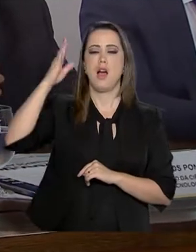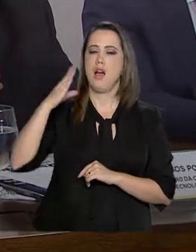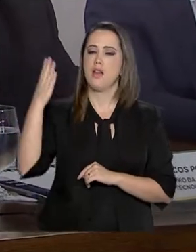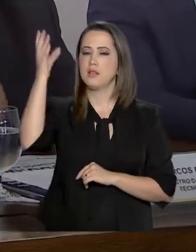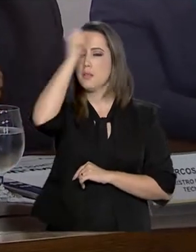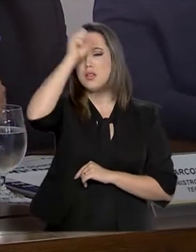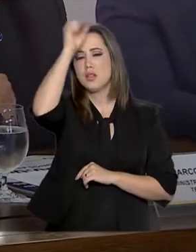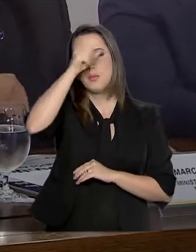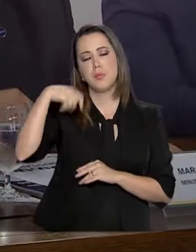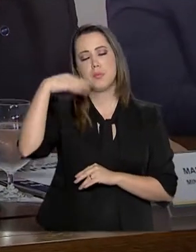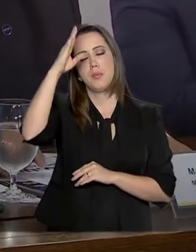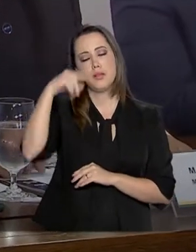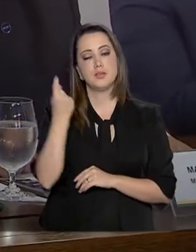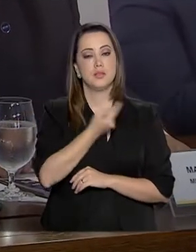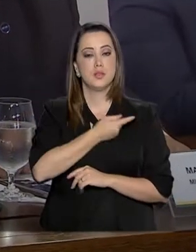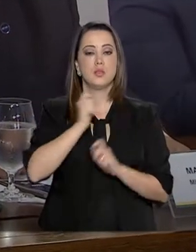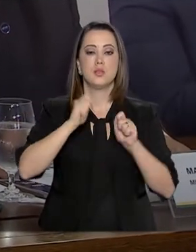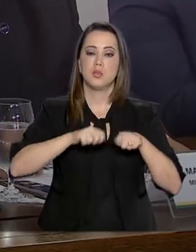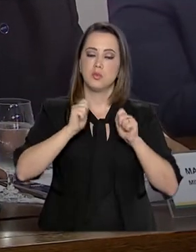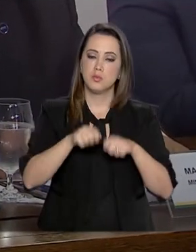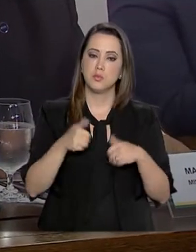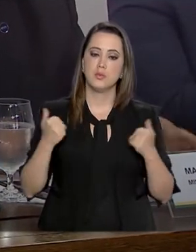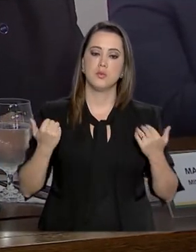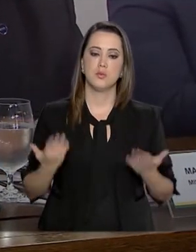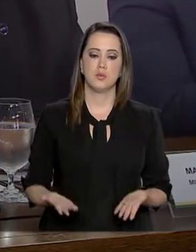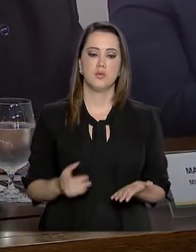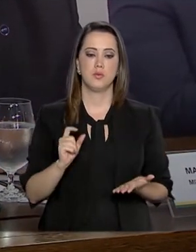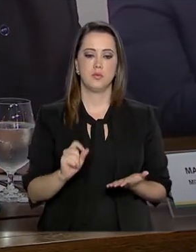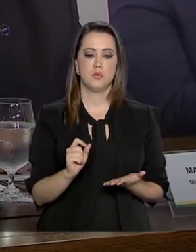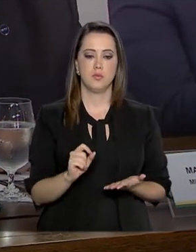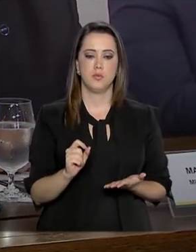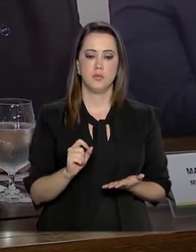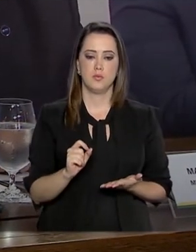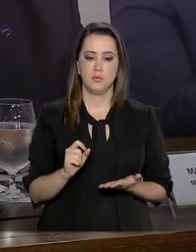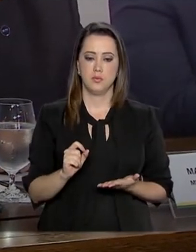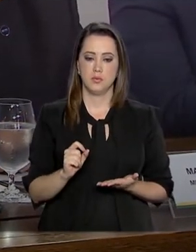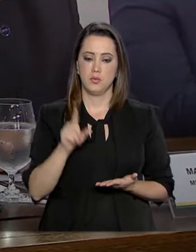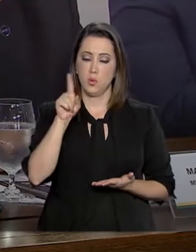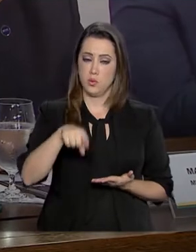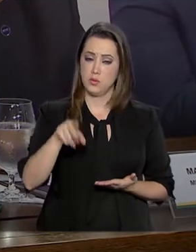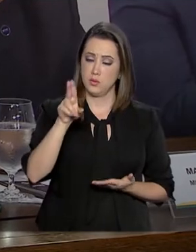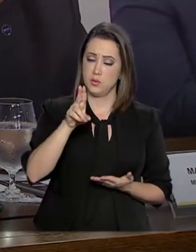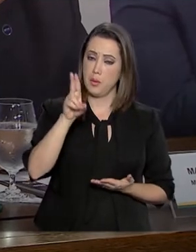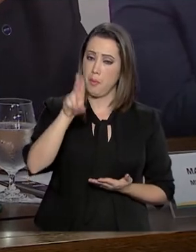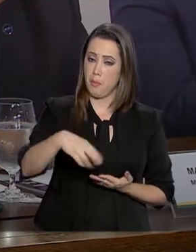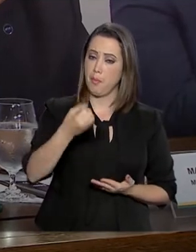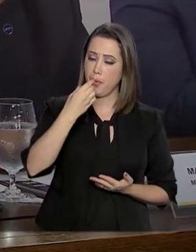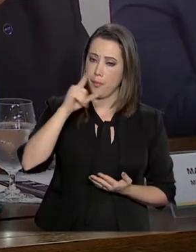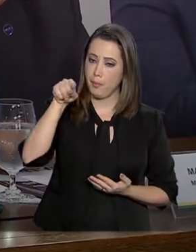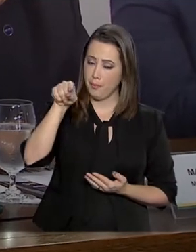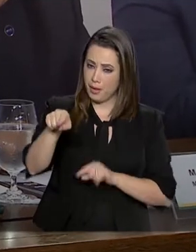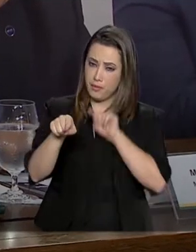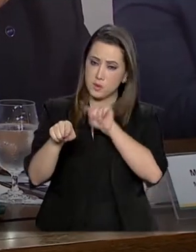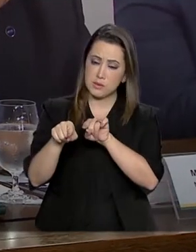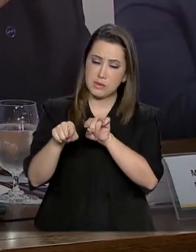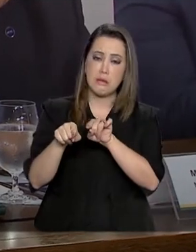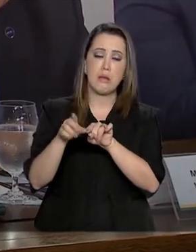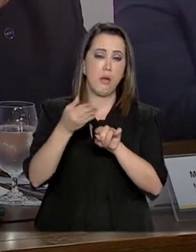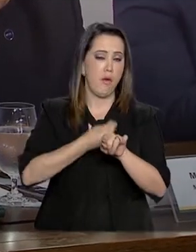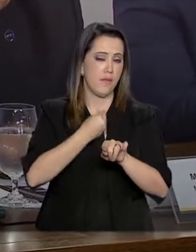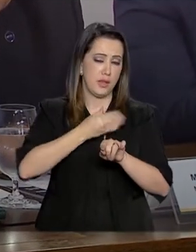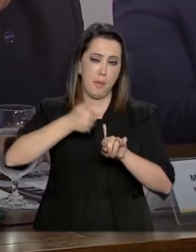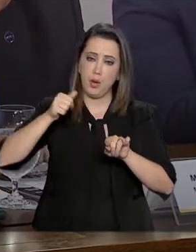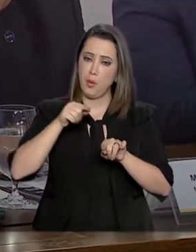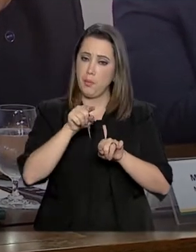informados do que nós e poderão, dessa forma, ser úteis para você, conseguir uma vida melhor para